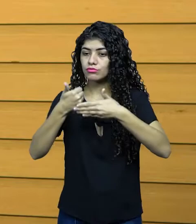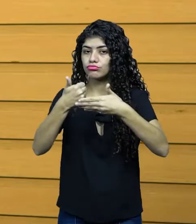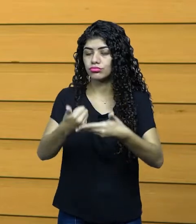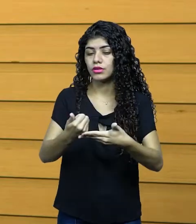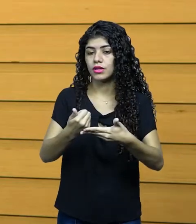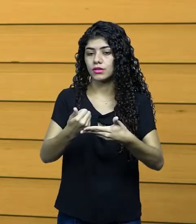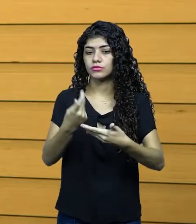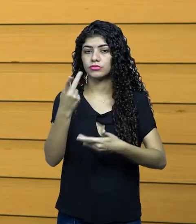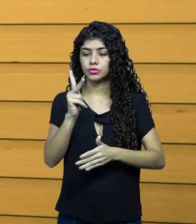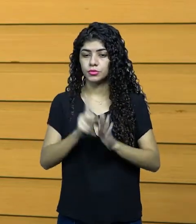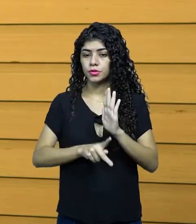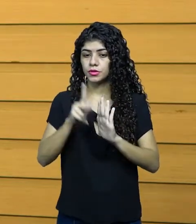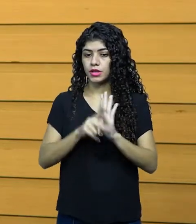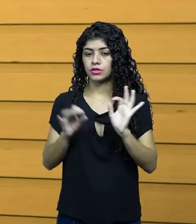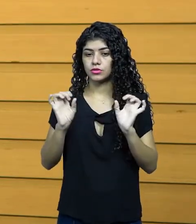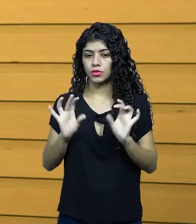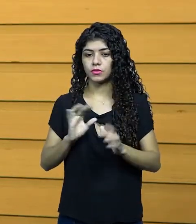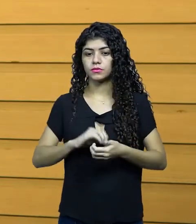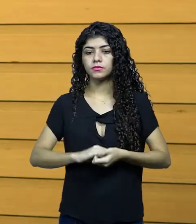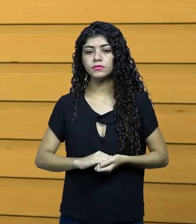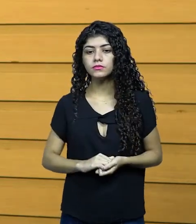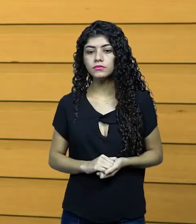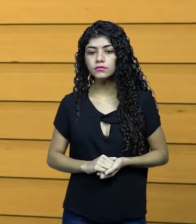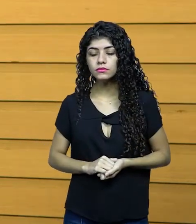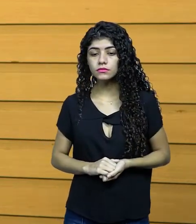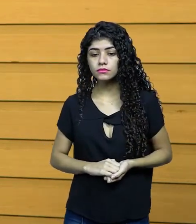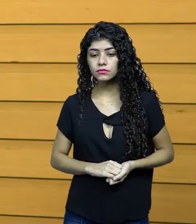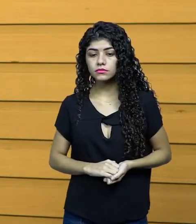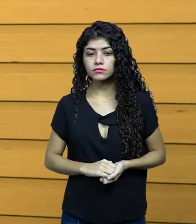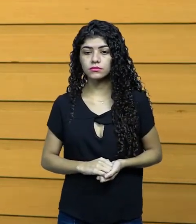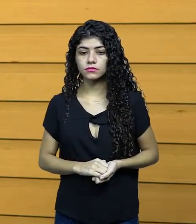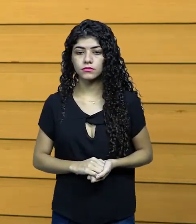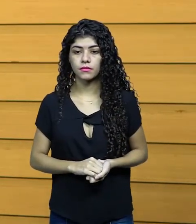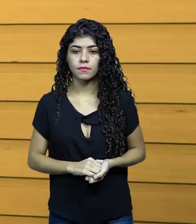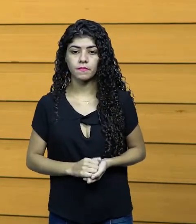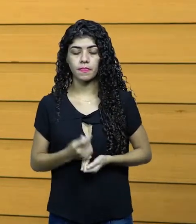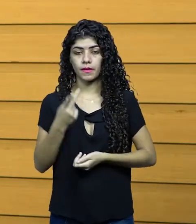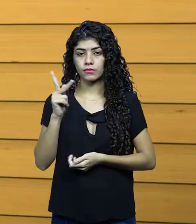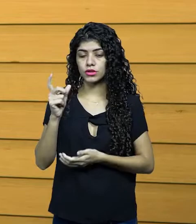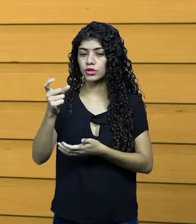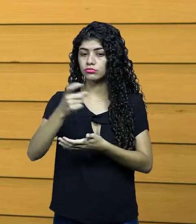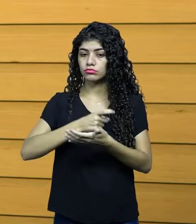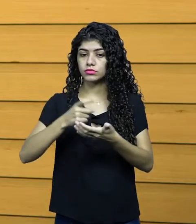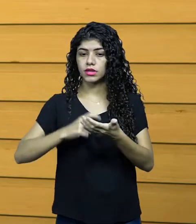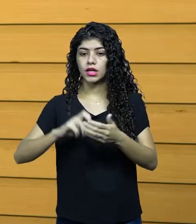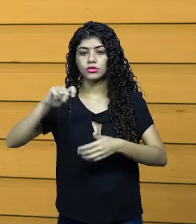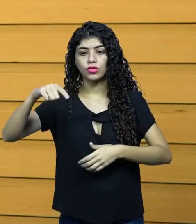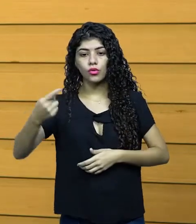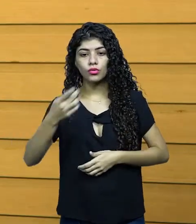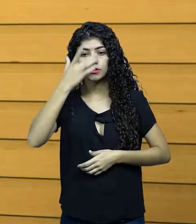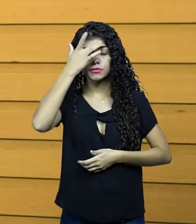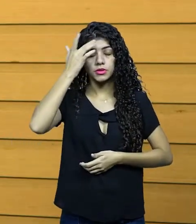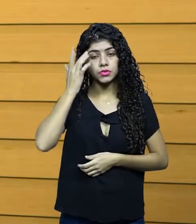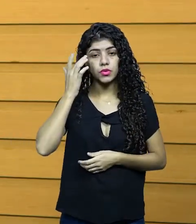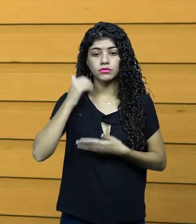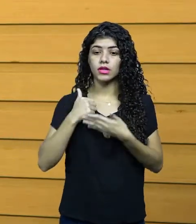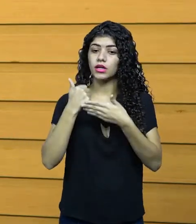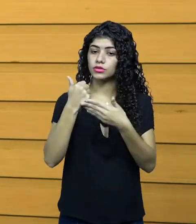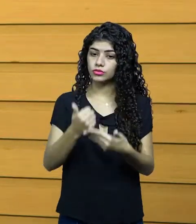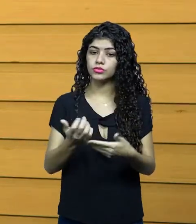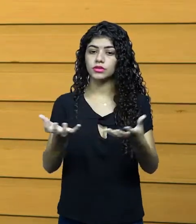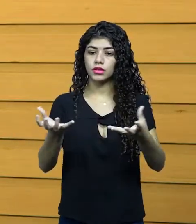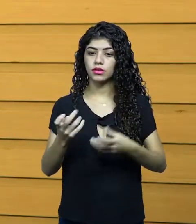agregar informações no seu projeto. Que vão enriquecer o seu texto, o seu projeto, fazer com que outras pessoas se